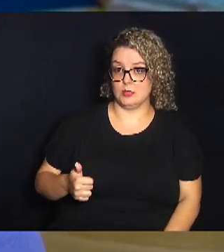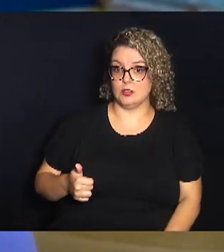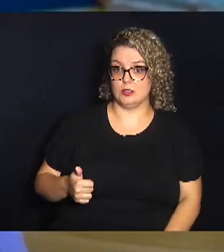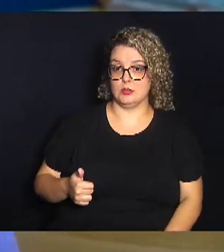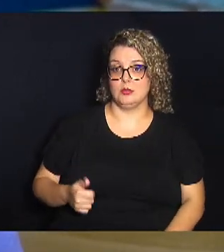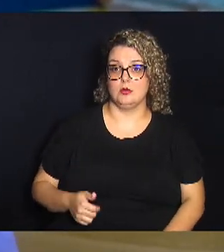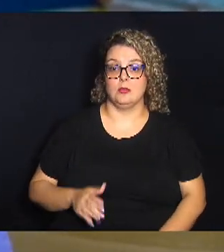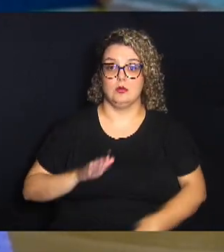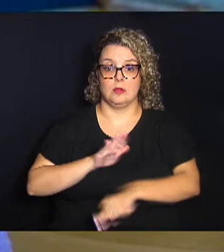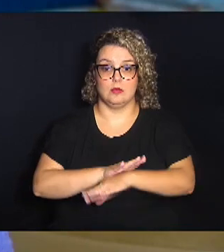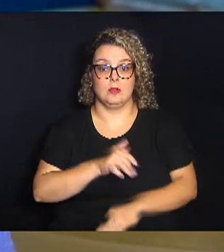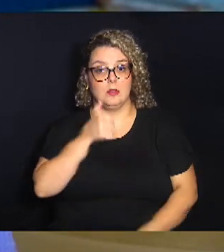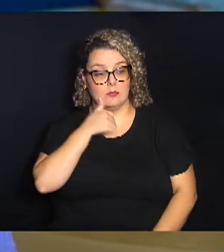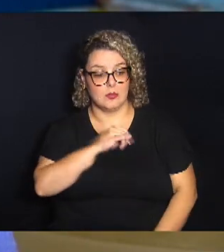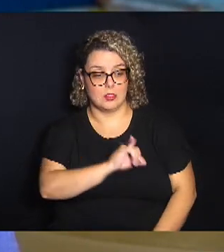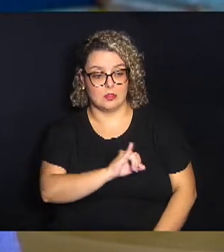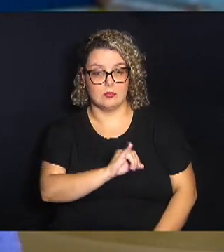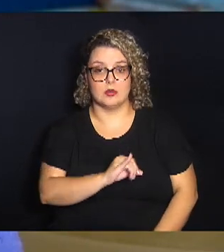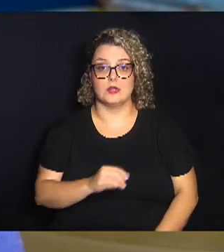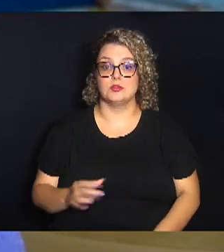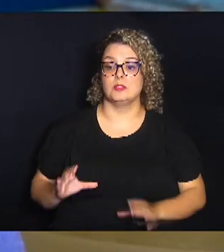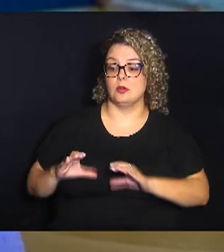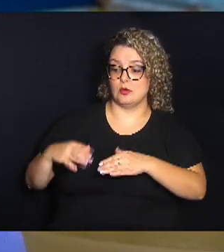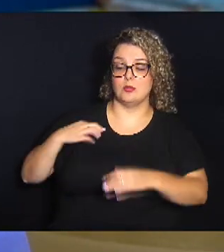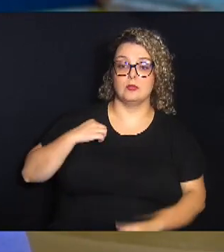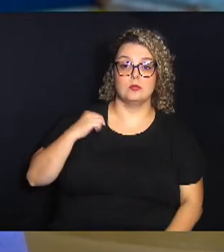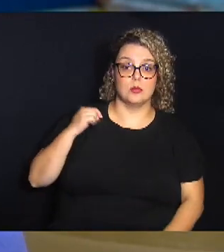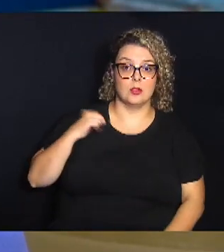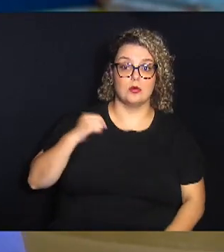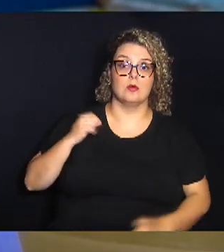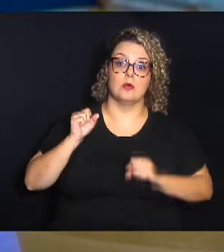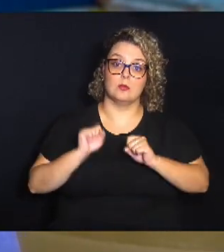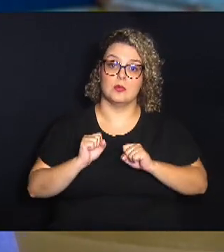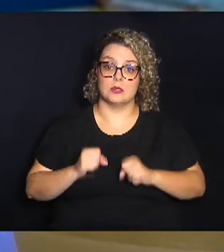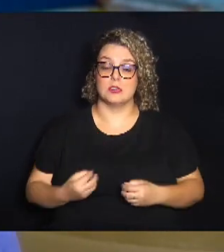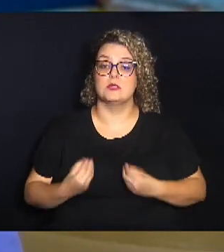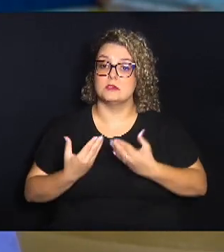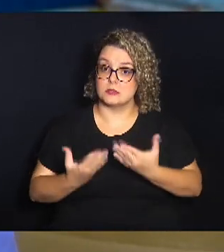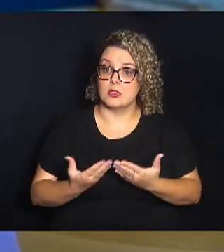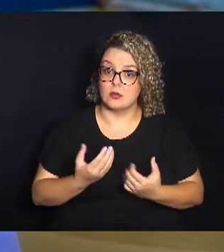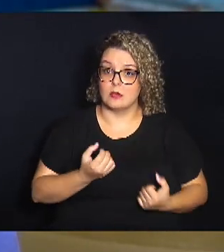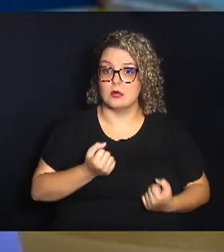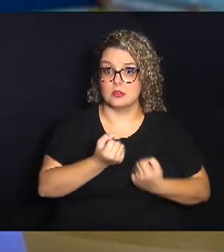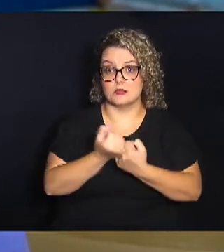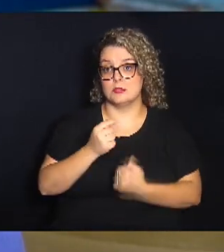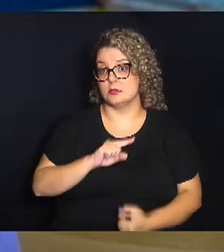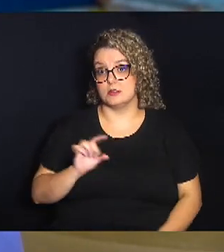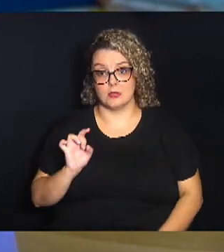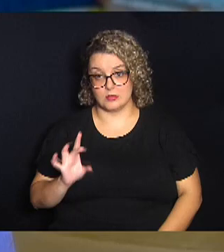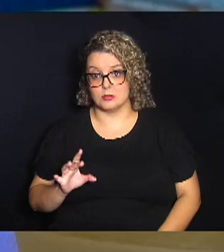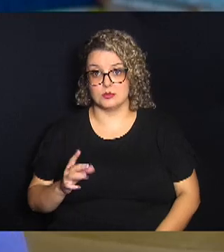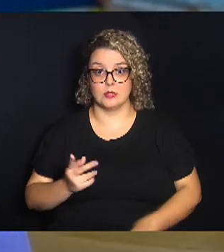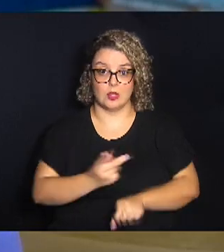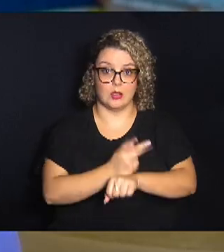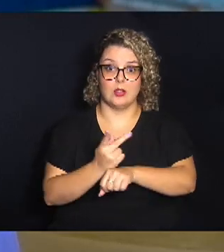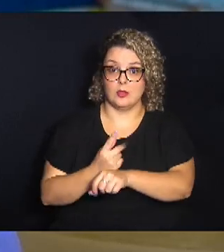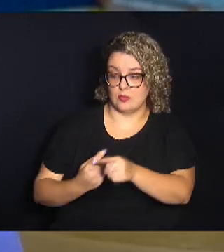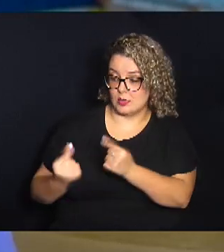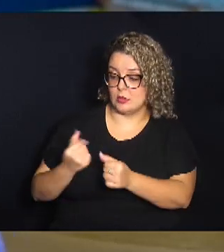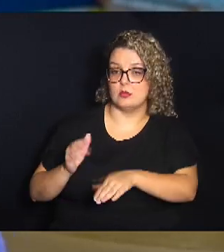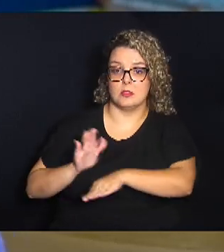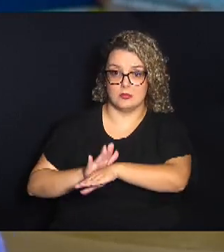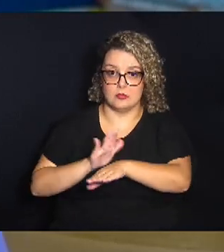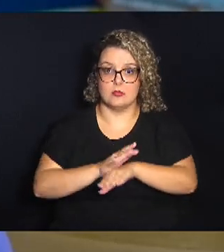irmã de ter um grupo de voluntários que pudesse dar um apoio não só na busca financeira para